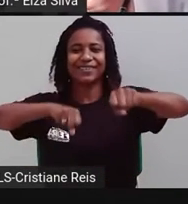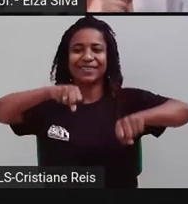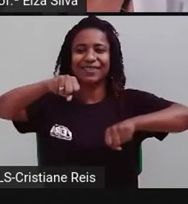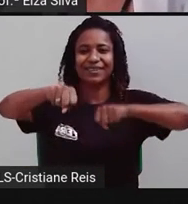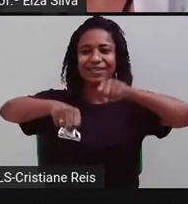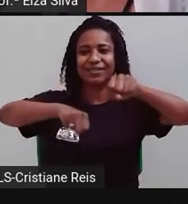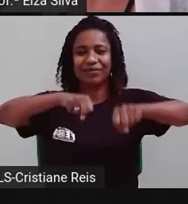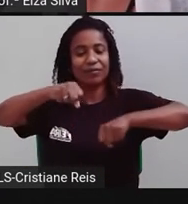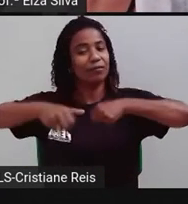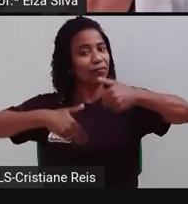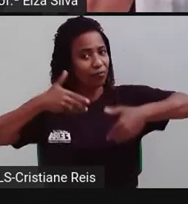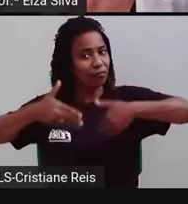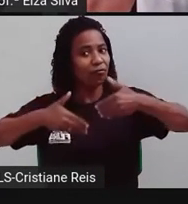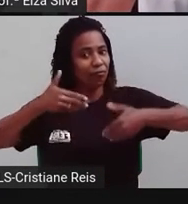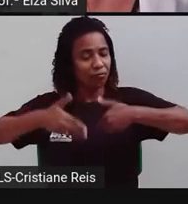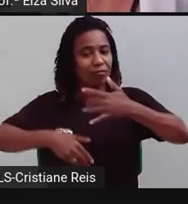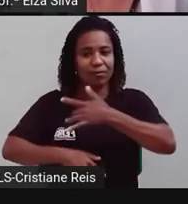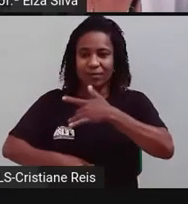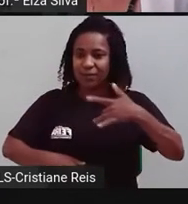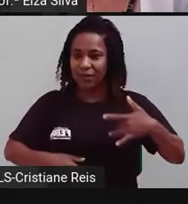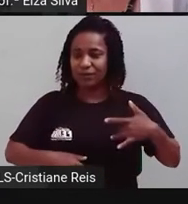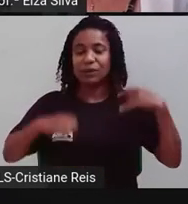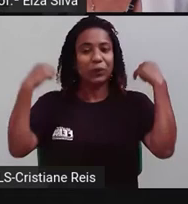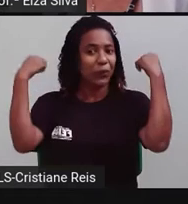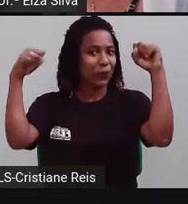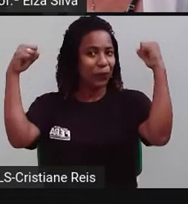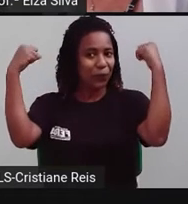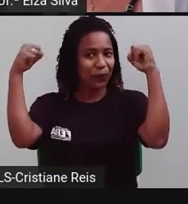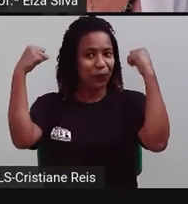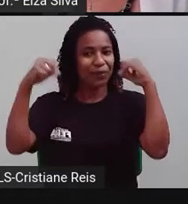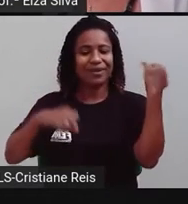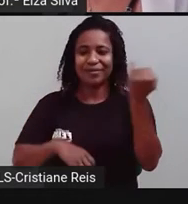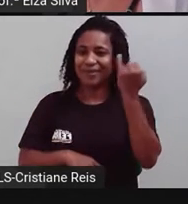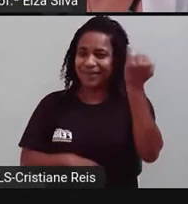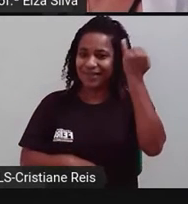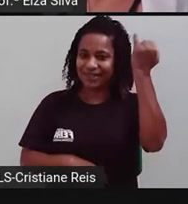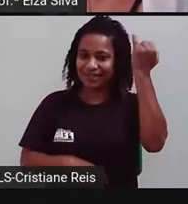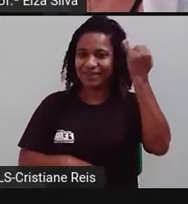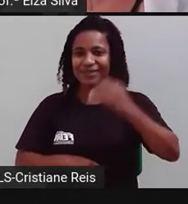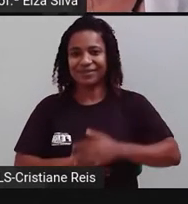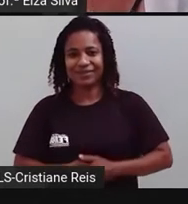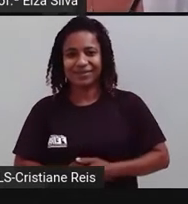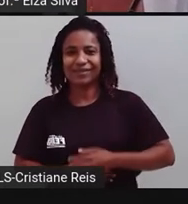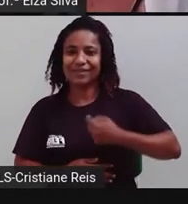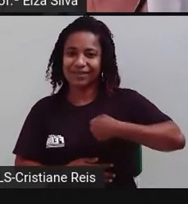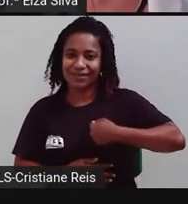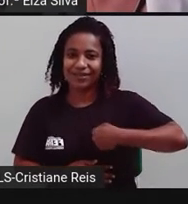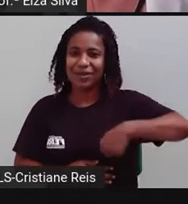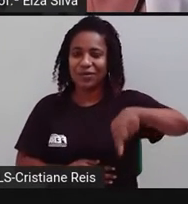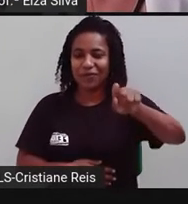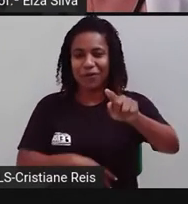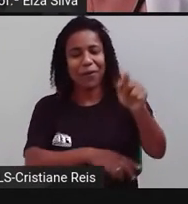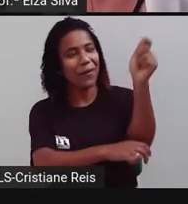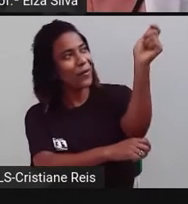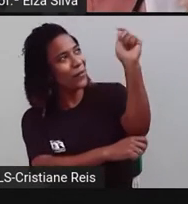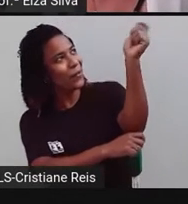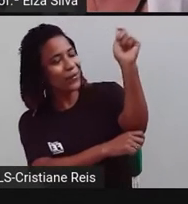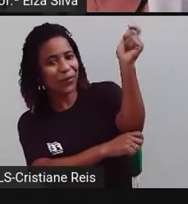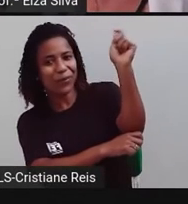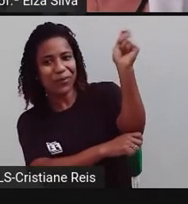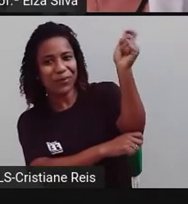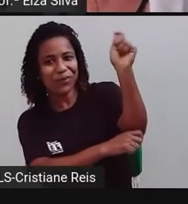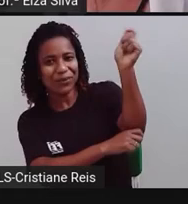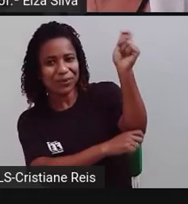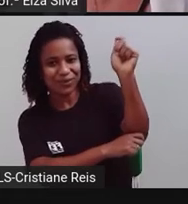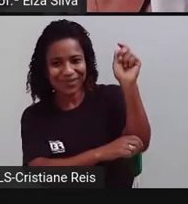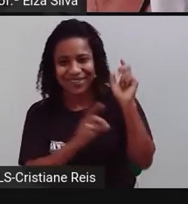importante também praticar exercícios agora nas férias. I am going to fly a kite. Eu vou empinar uma pipa. Ok?